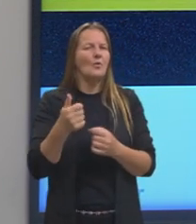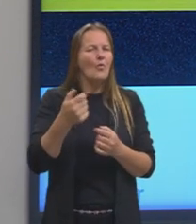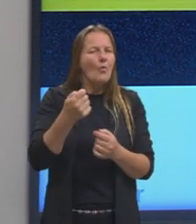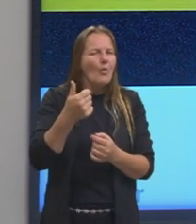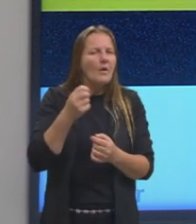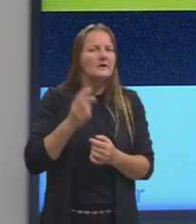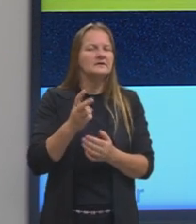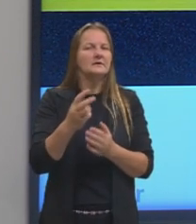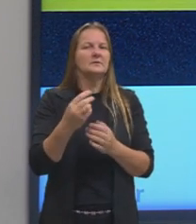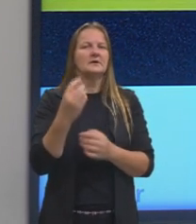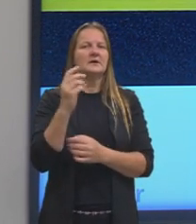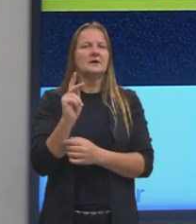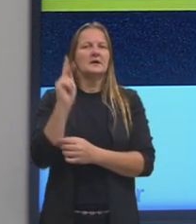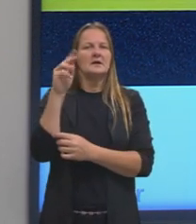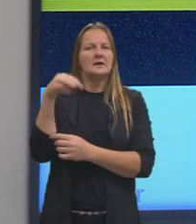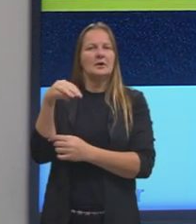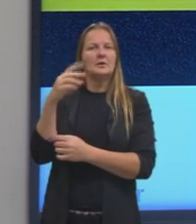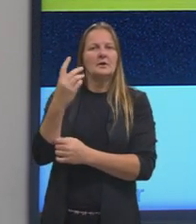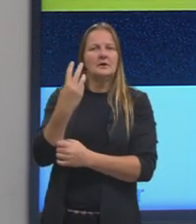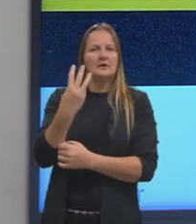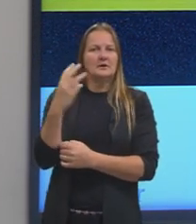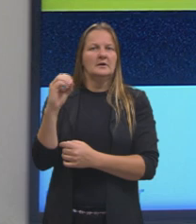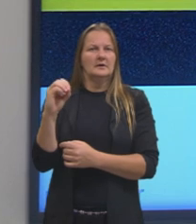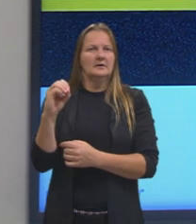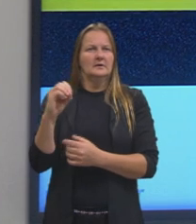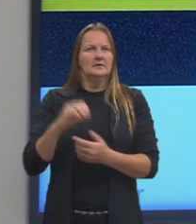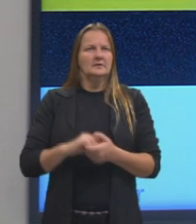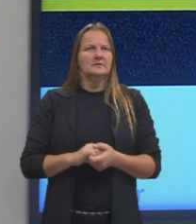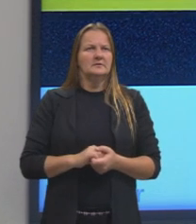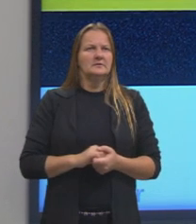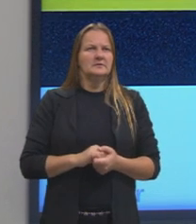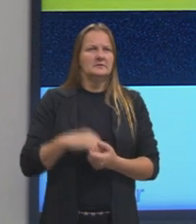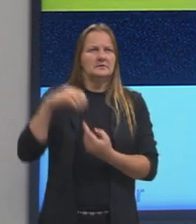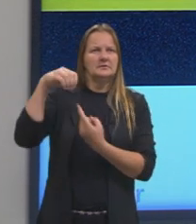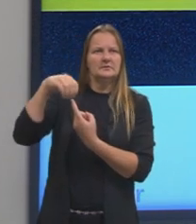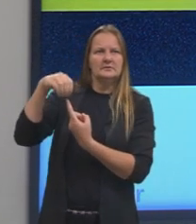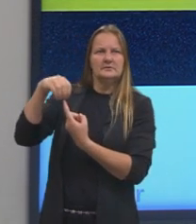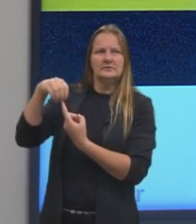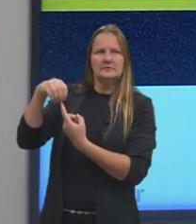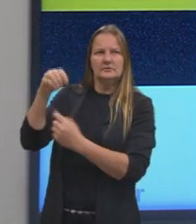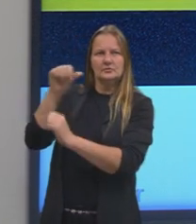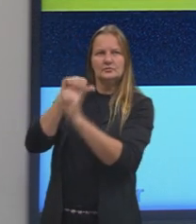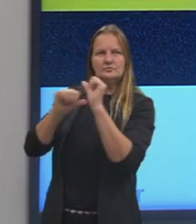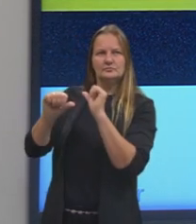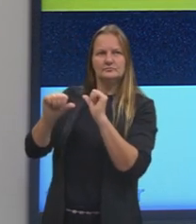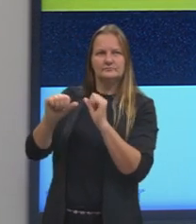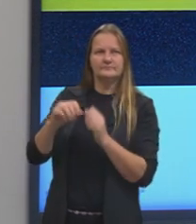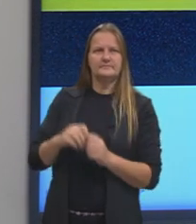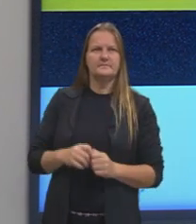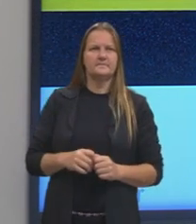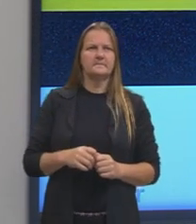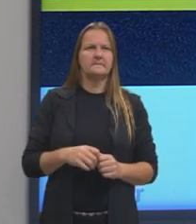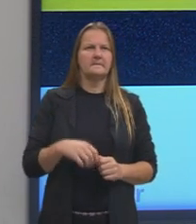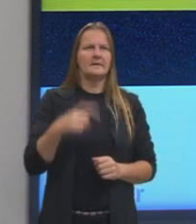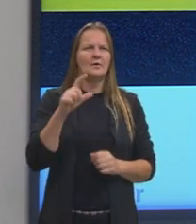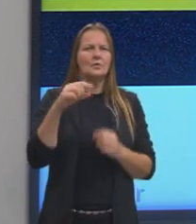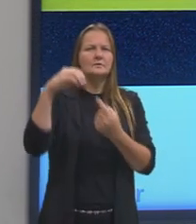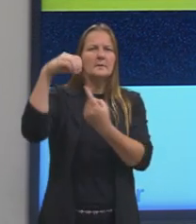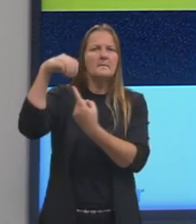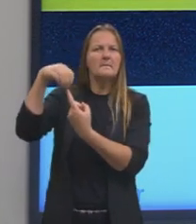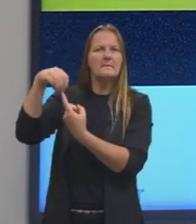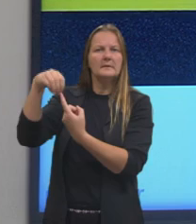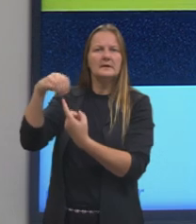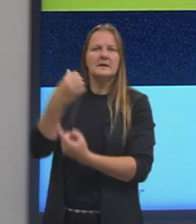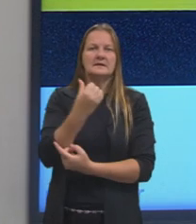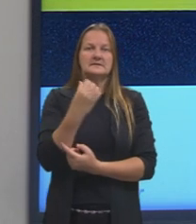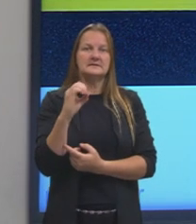assim, né? Quilômetro 30 e não 30 quilômetros. Certo? E depois outra placa de 60